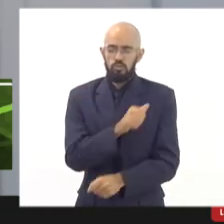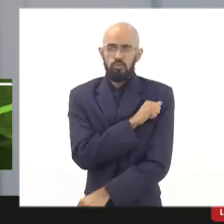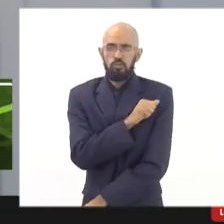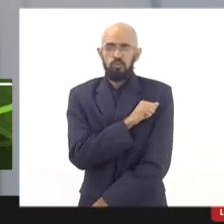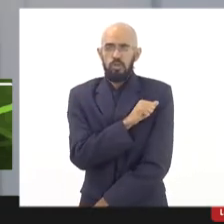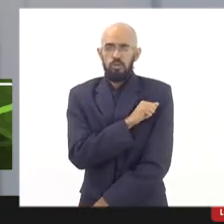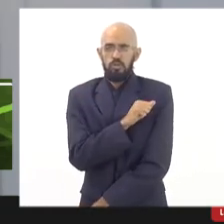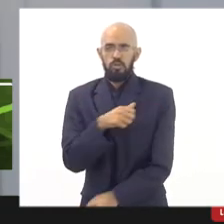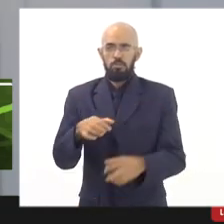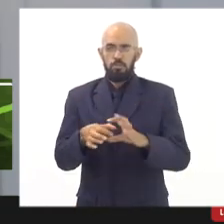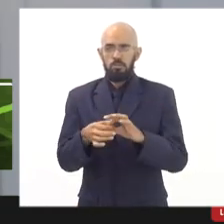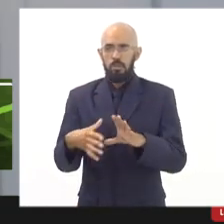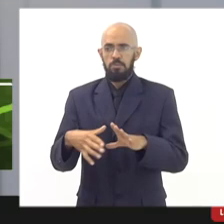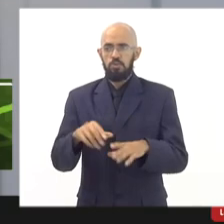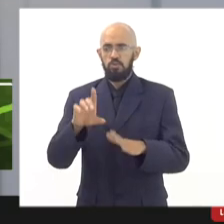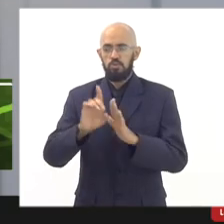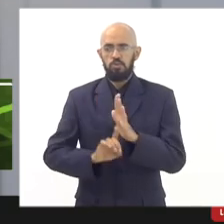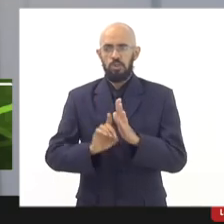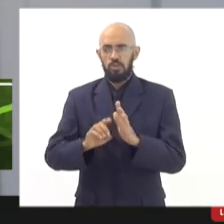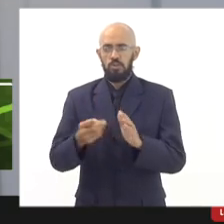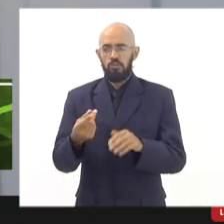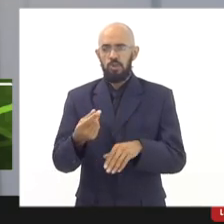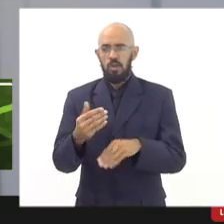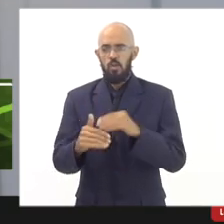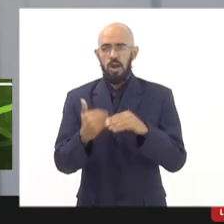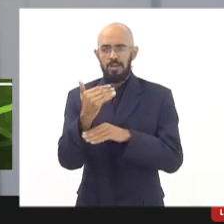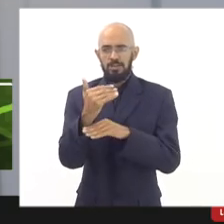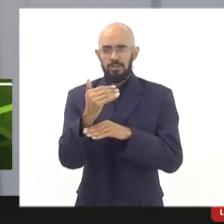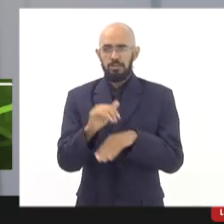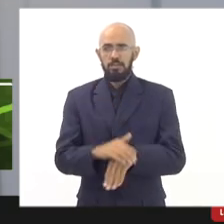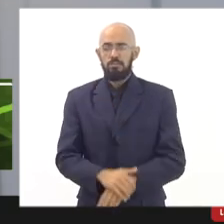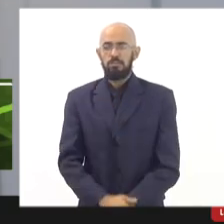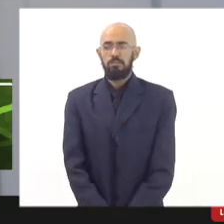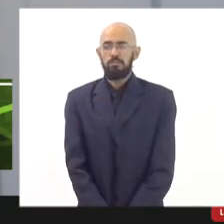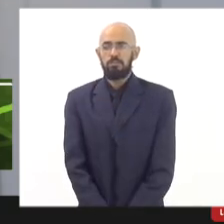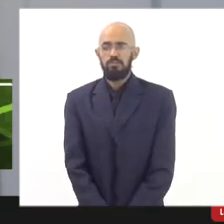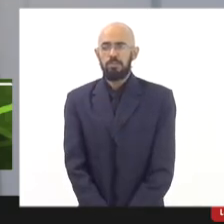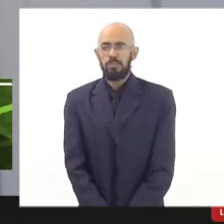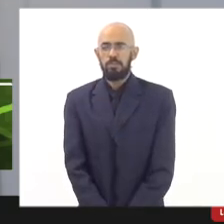diretor, utilize um valor acima do valor da tabela da FGB.